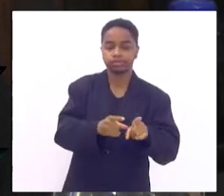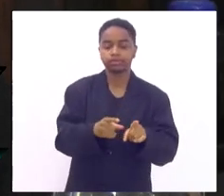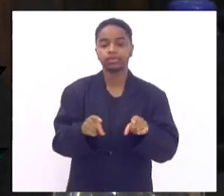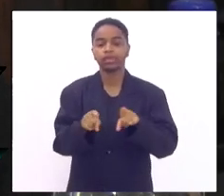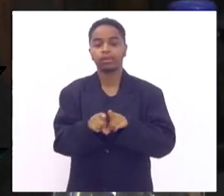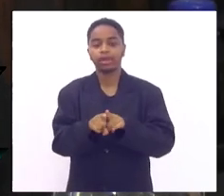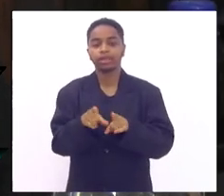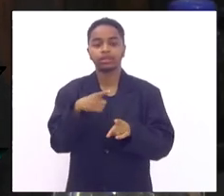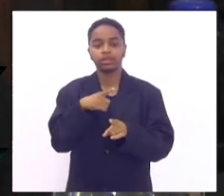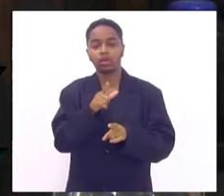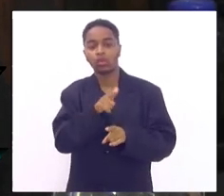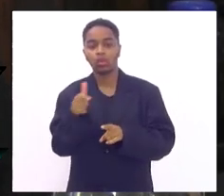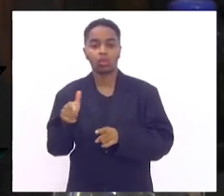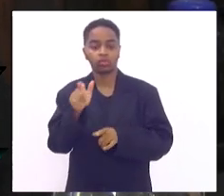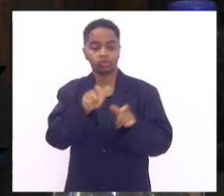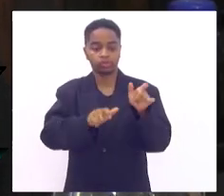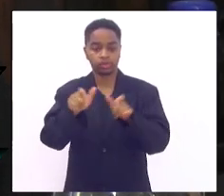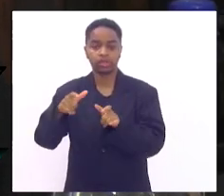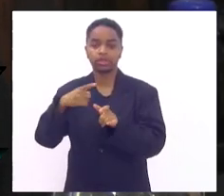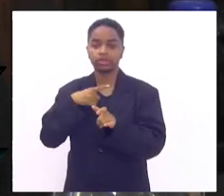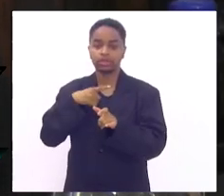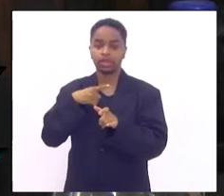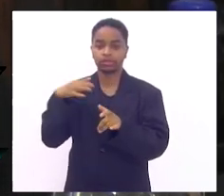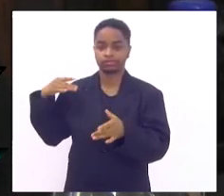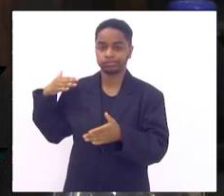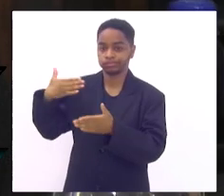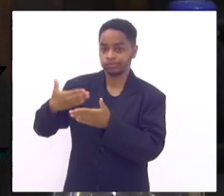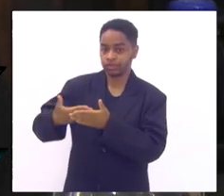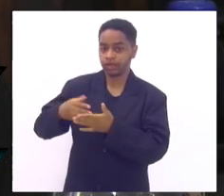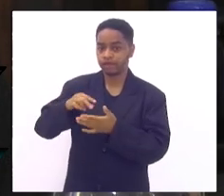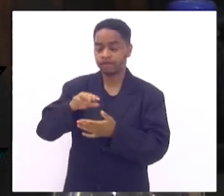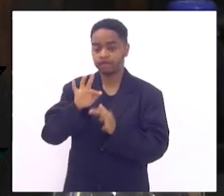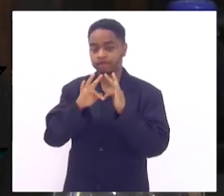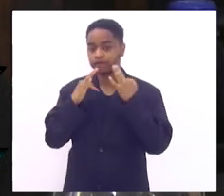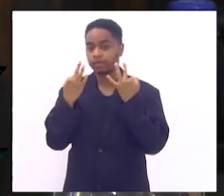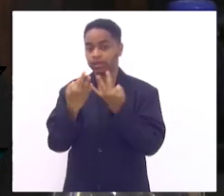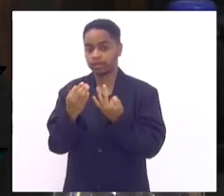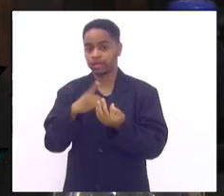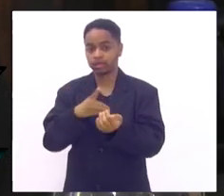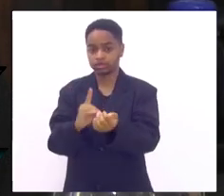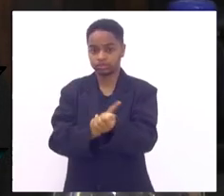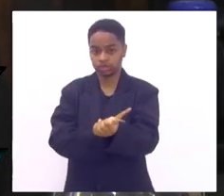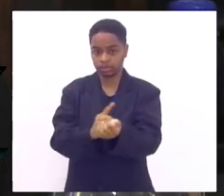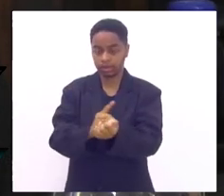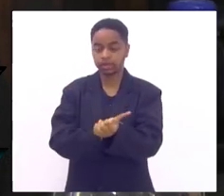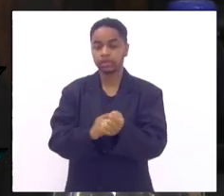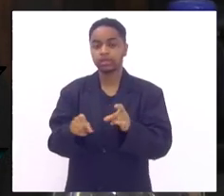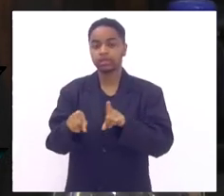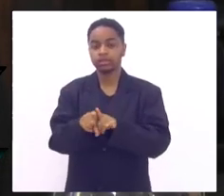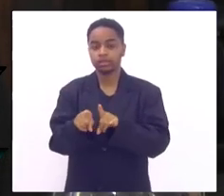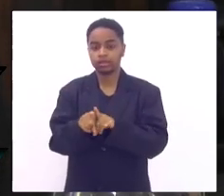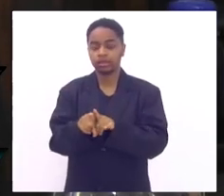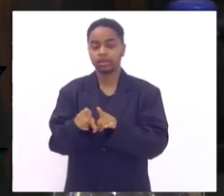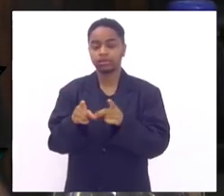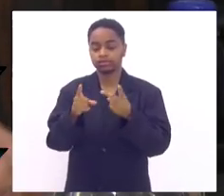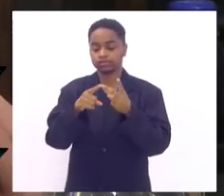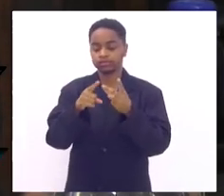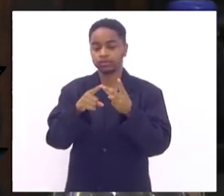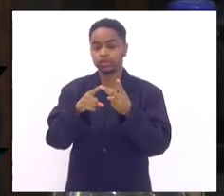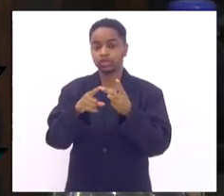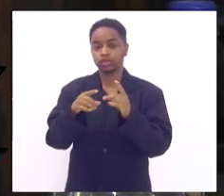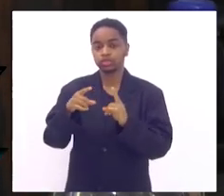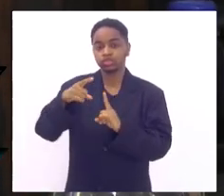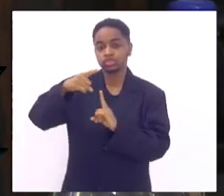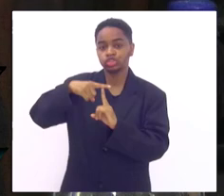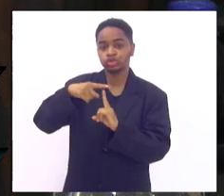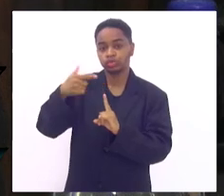pacientes que tem histórico familiar de diabetes e vão apresentar uma diabetes do tipo 2 na fase